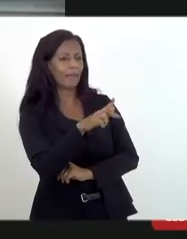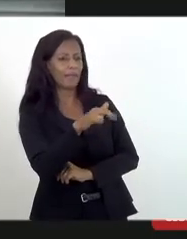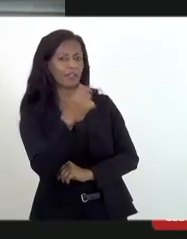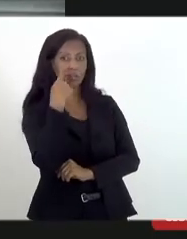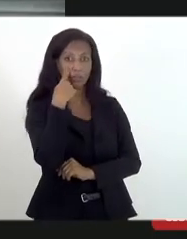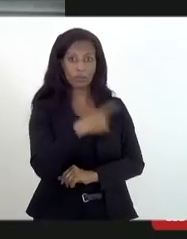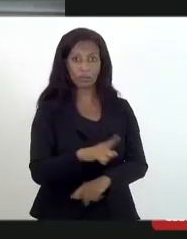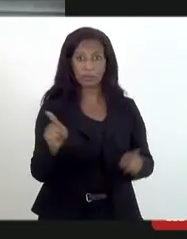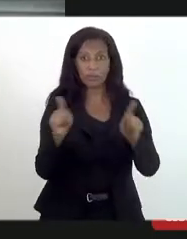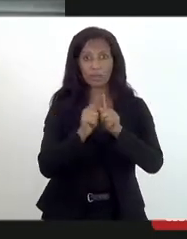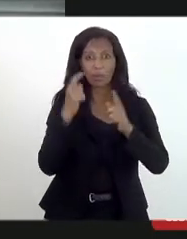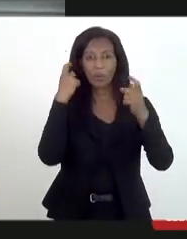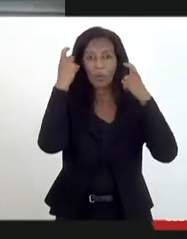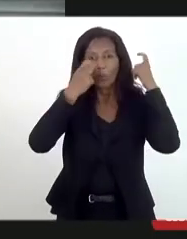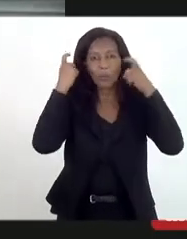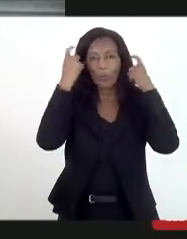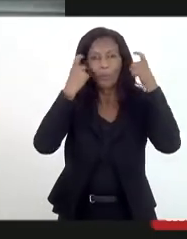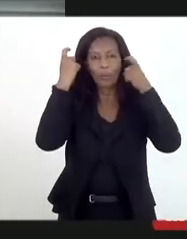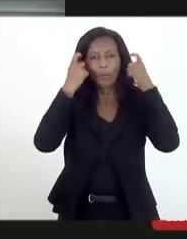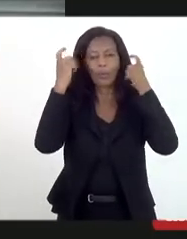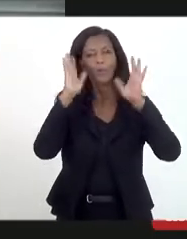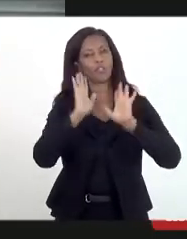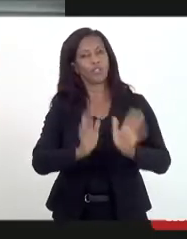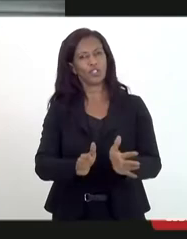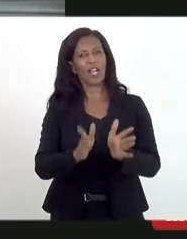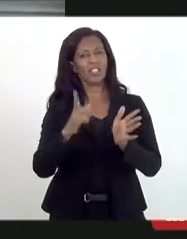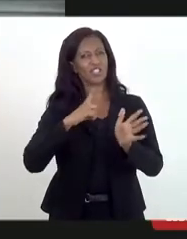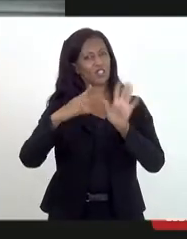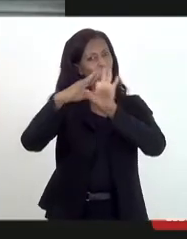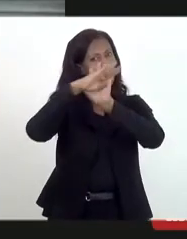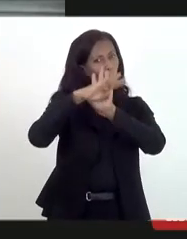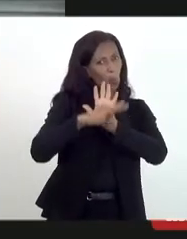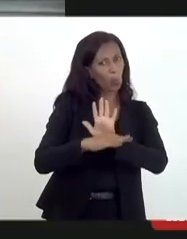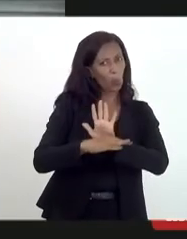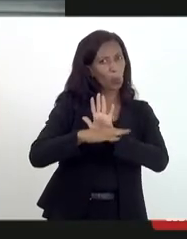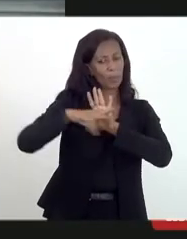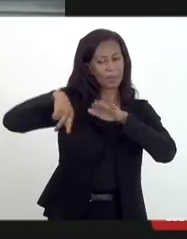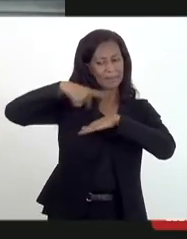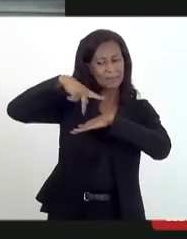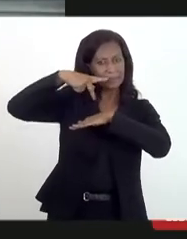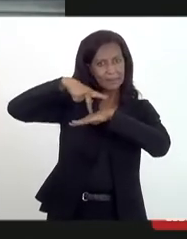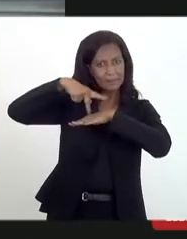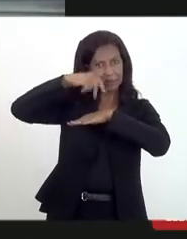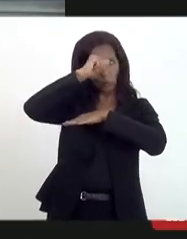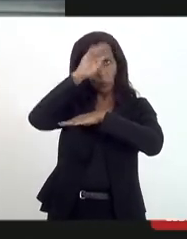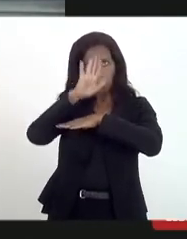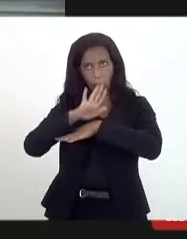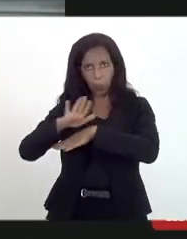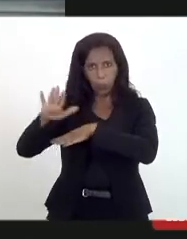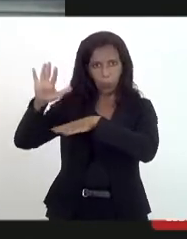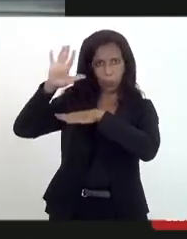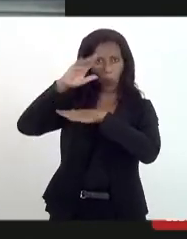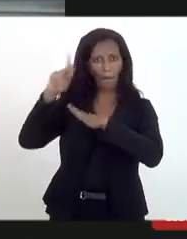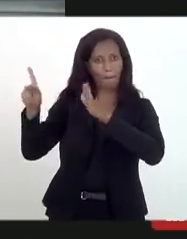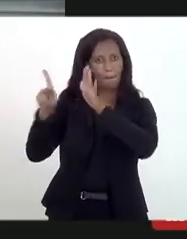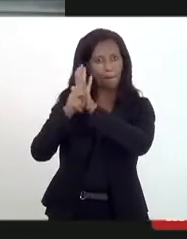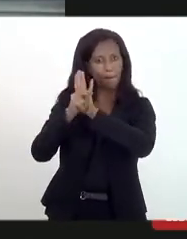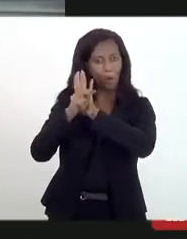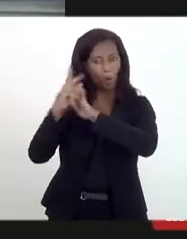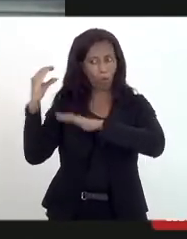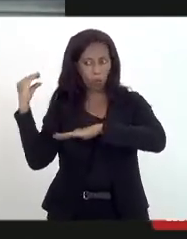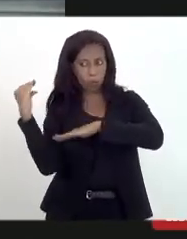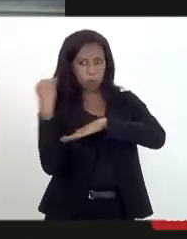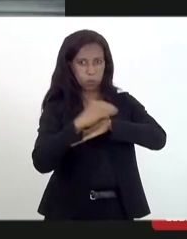com uma preocupação. A gente já tinha um programa nacional e, nesse sentido, os recursos para o Rio de Janeiro foram